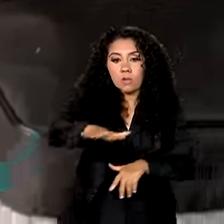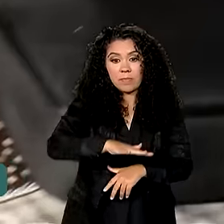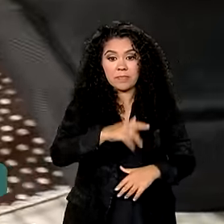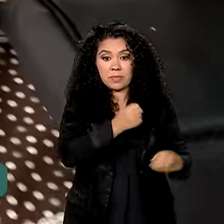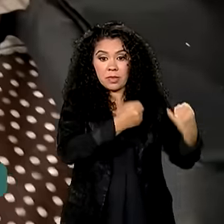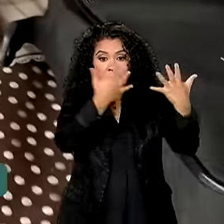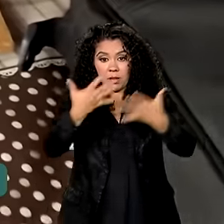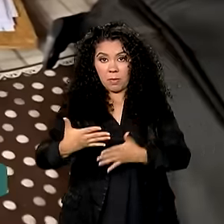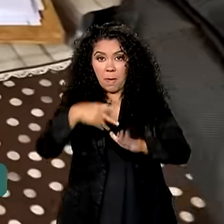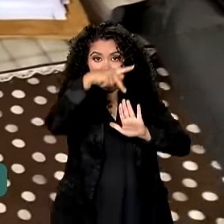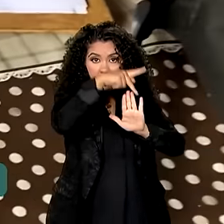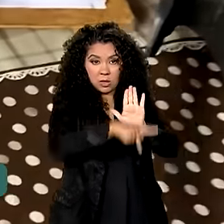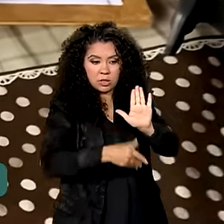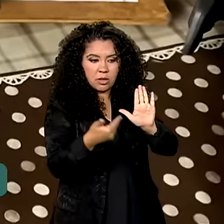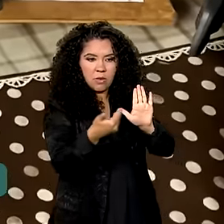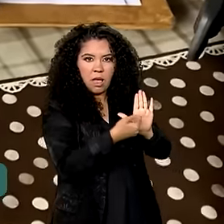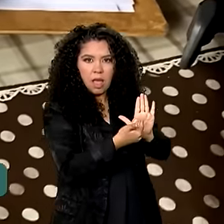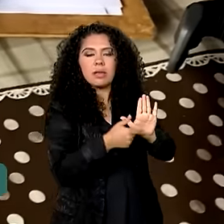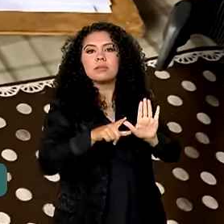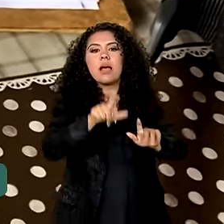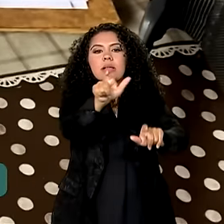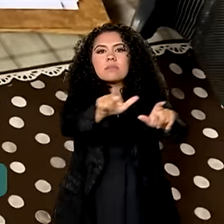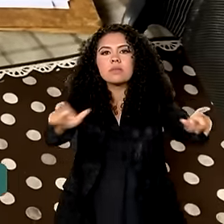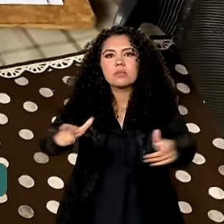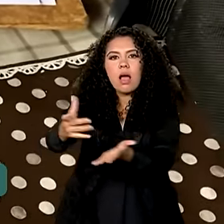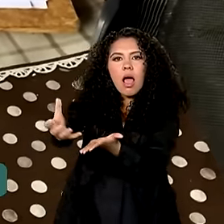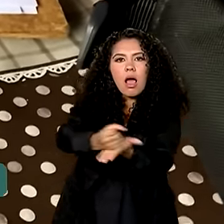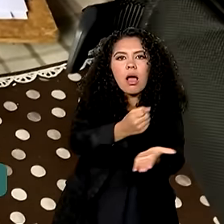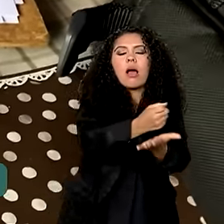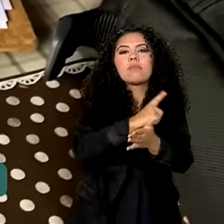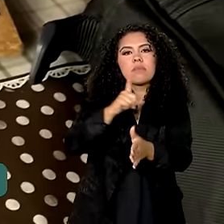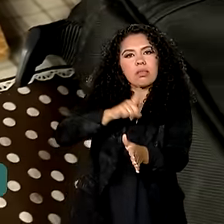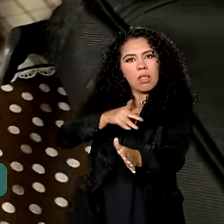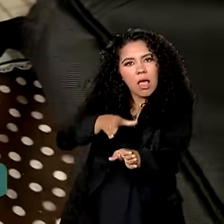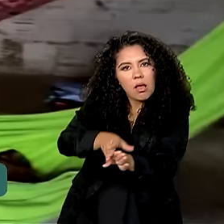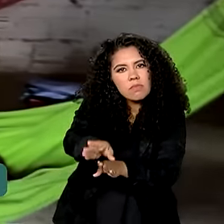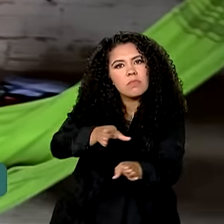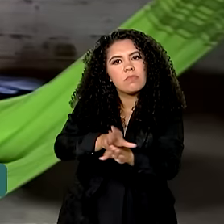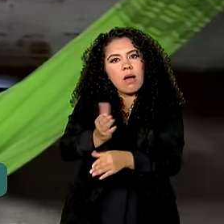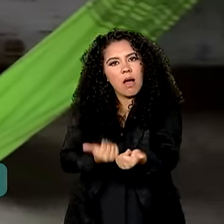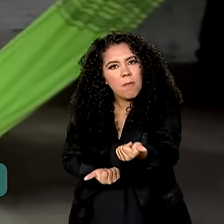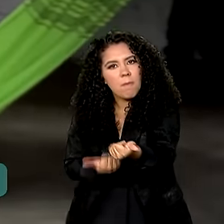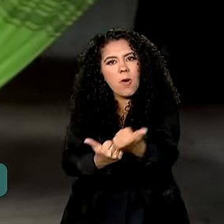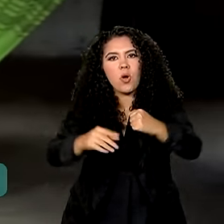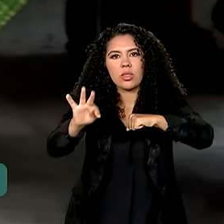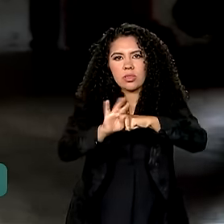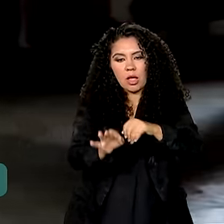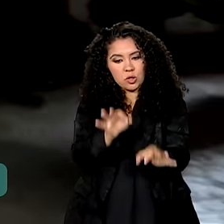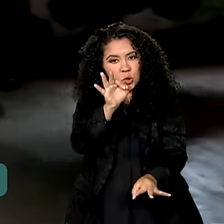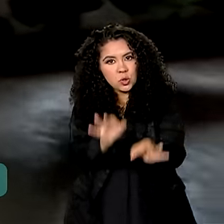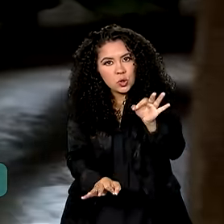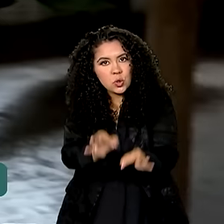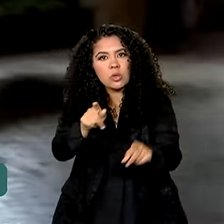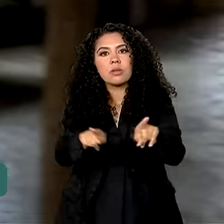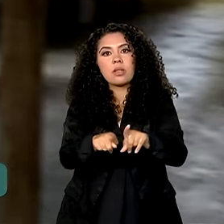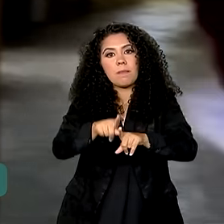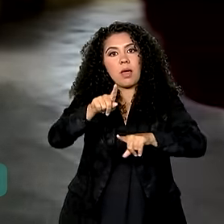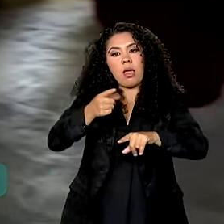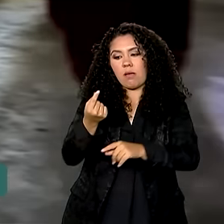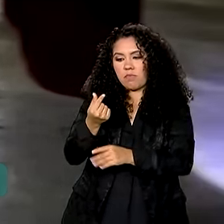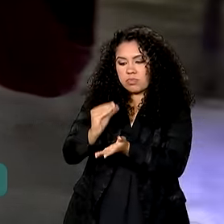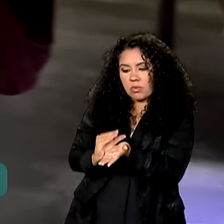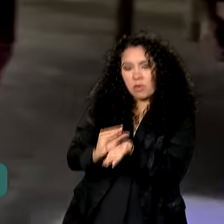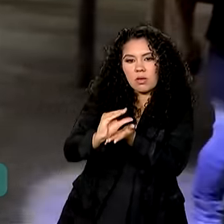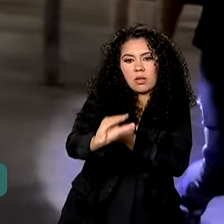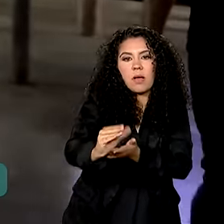parte do projeto, os resgatados recebem consultoria, apoio técnico, jurídico e recursos financeiros para